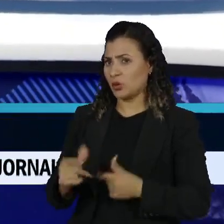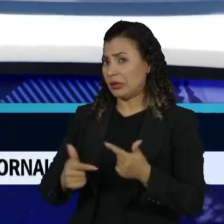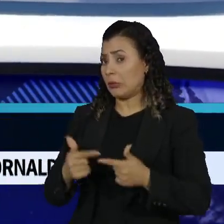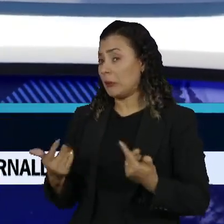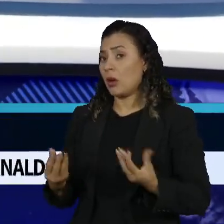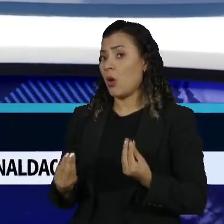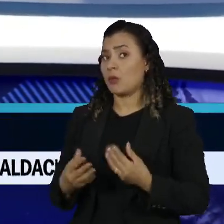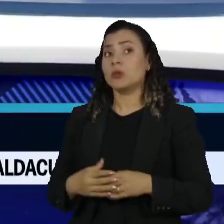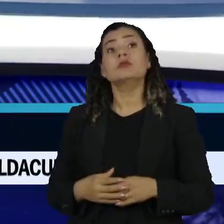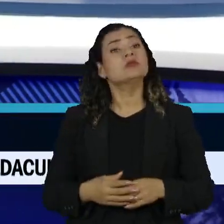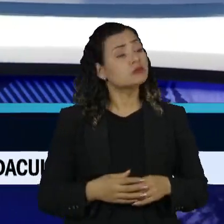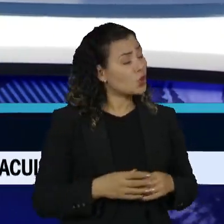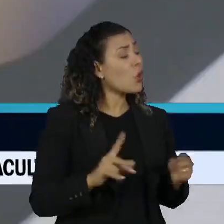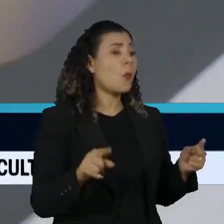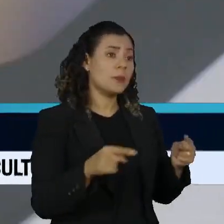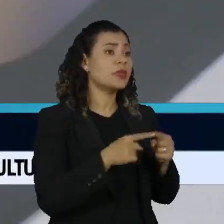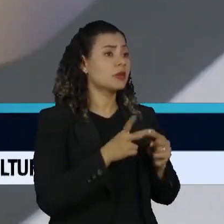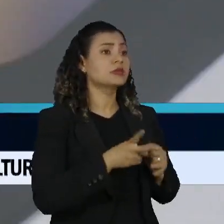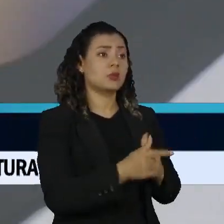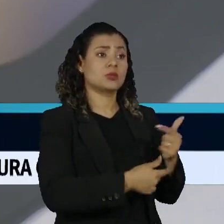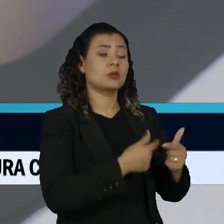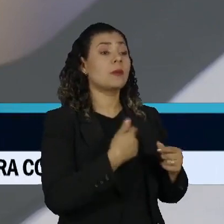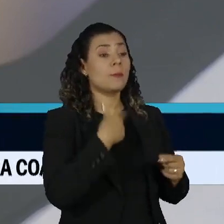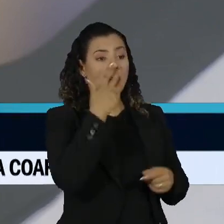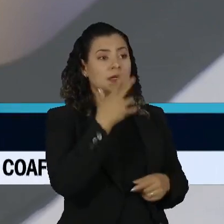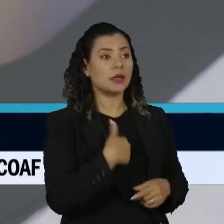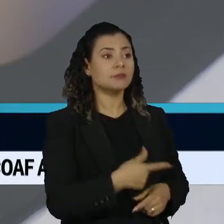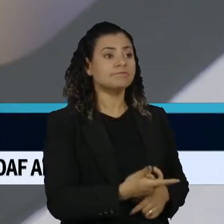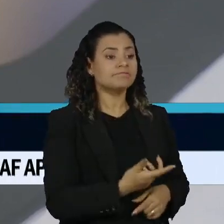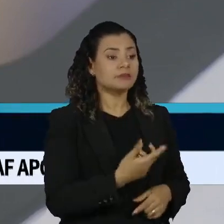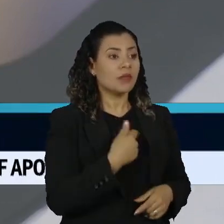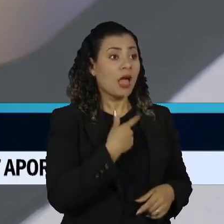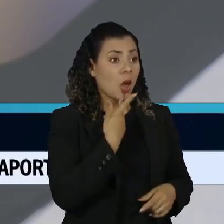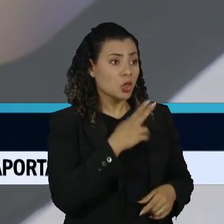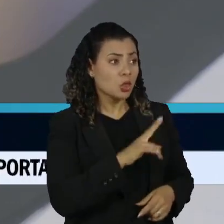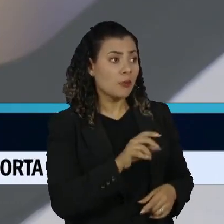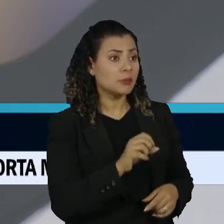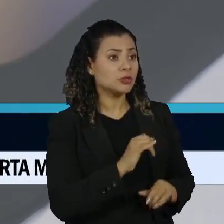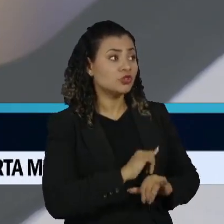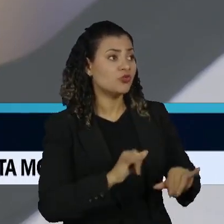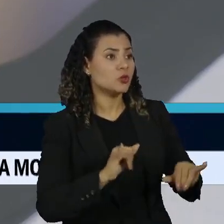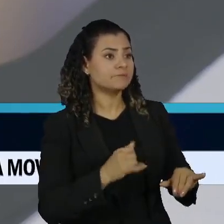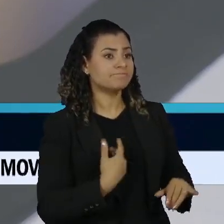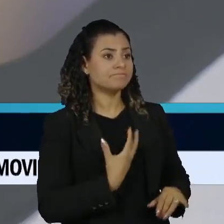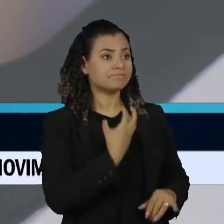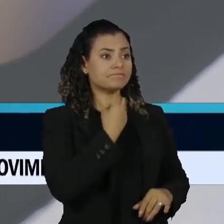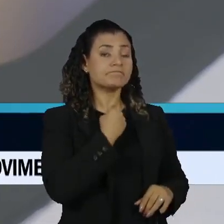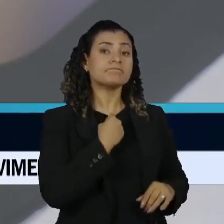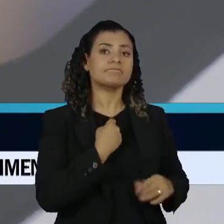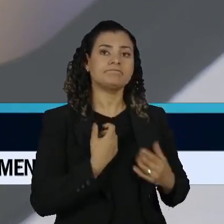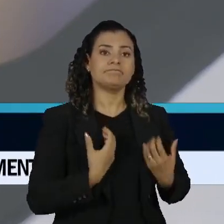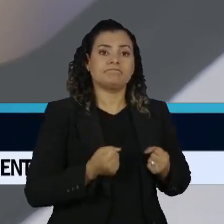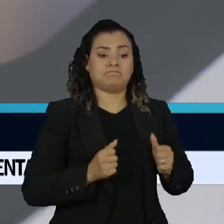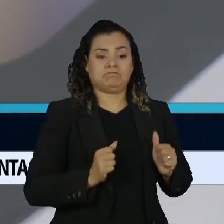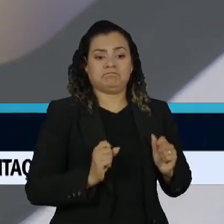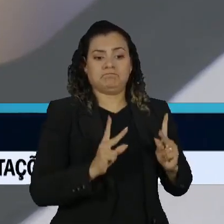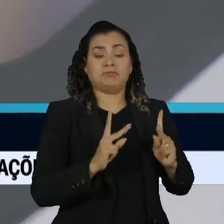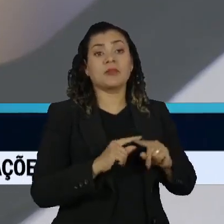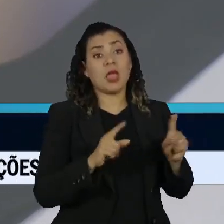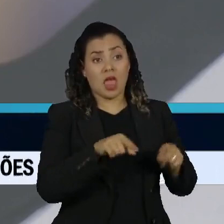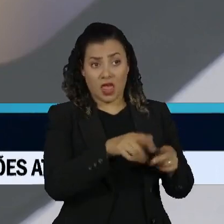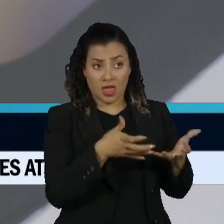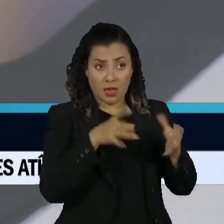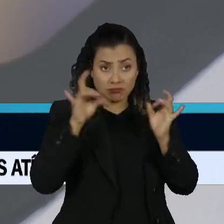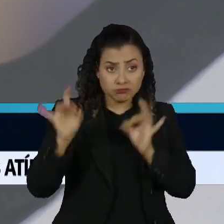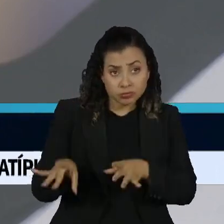condição ela tem. Ela teve de engolir em seco e aceitar essa contingência. A opção seria ela pedir demissão,